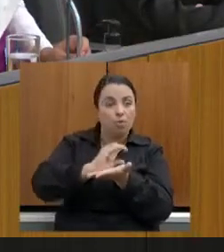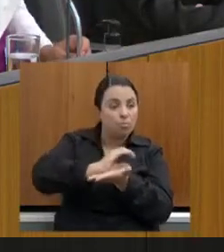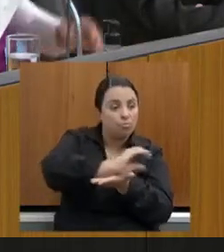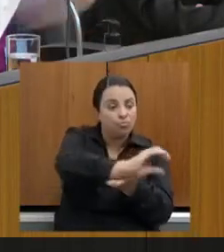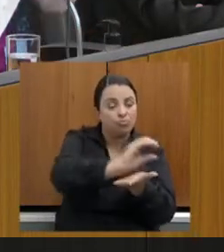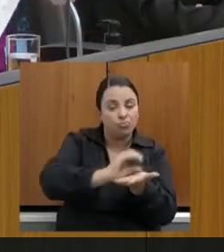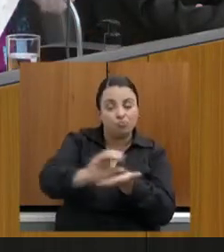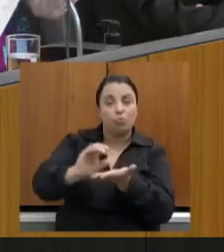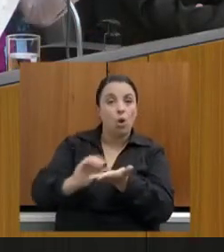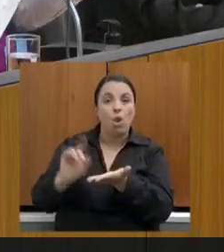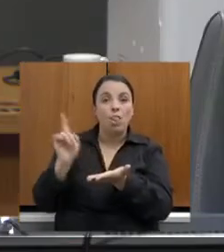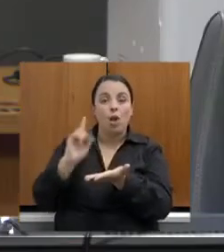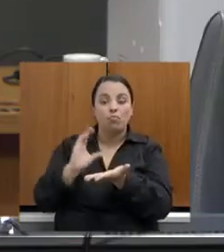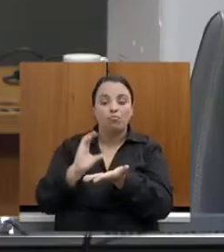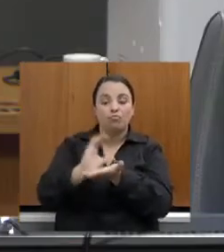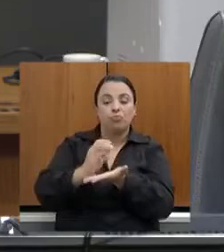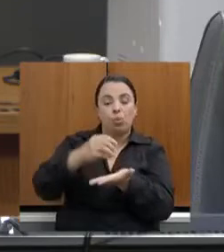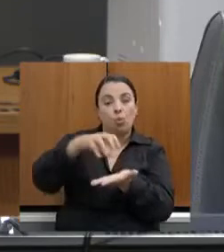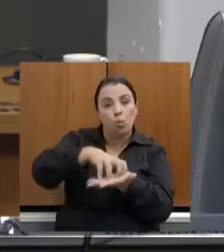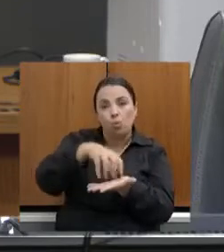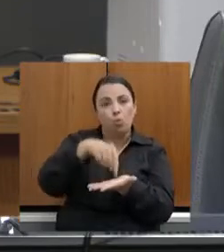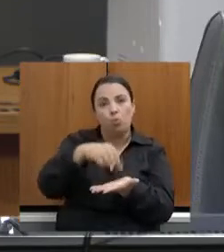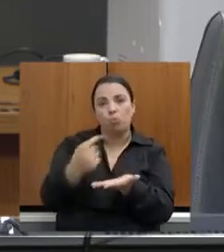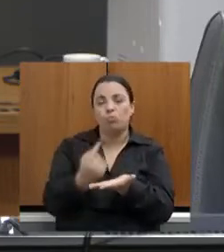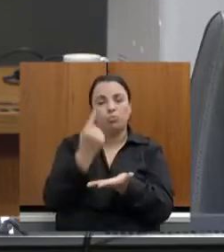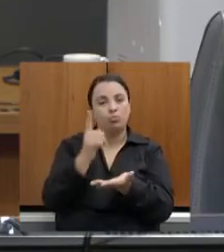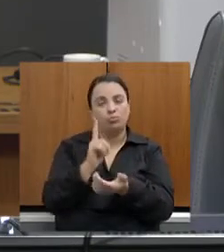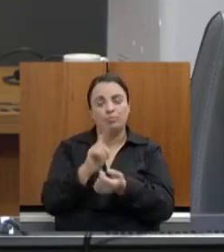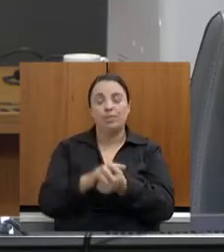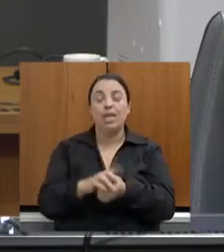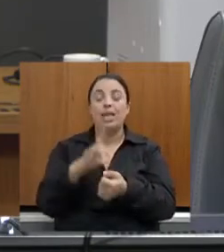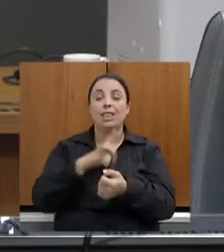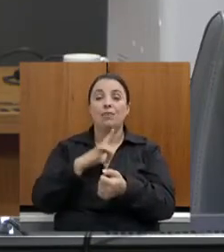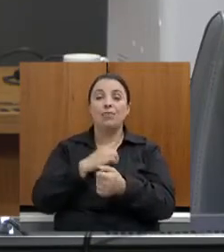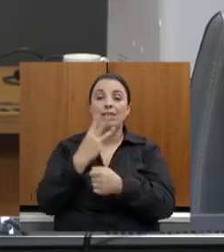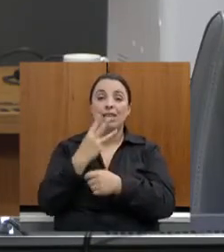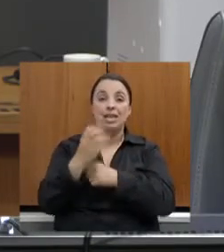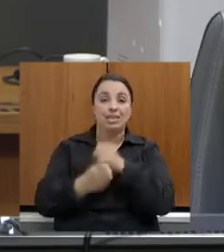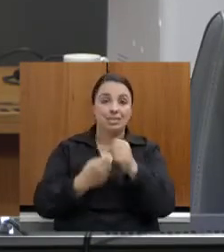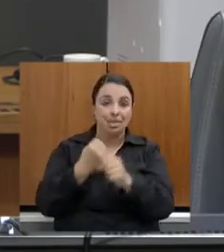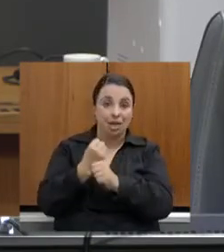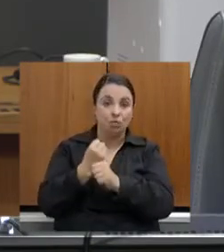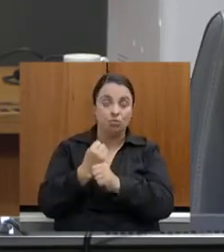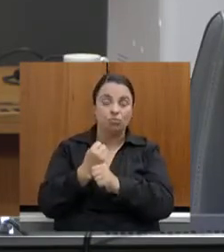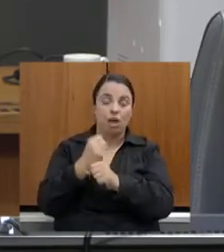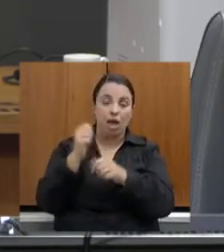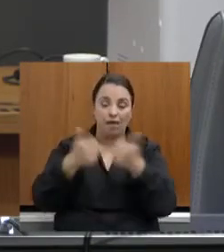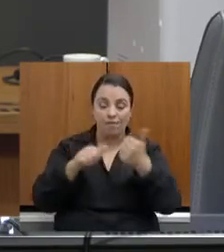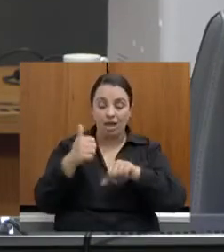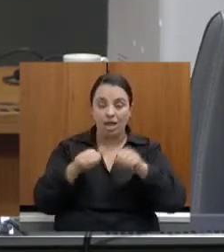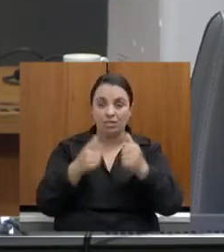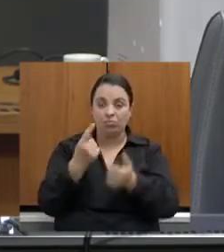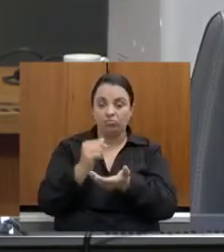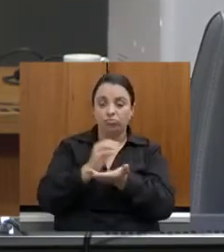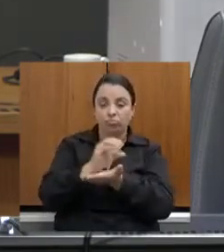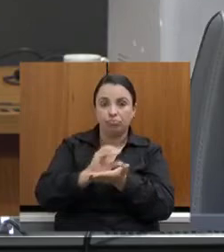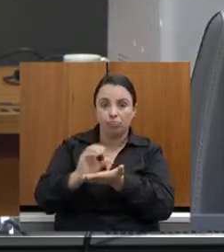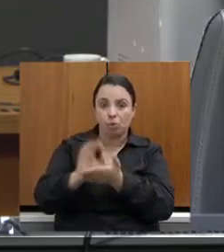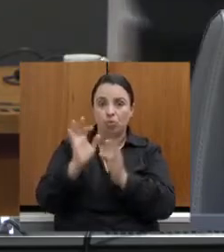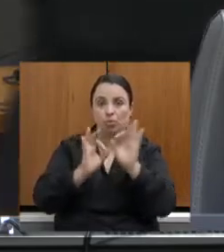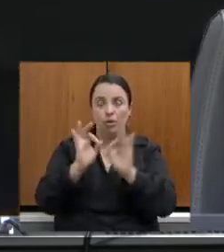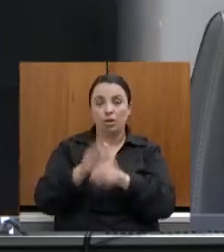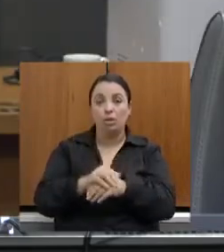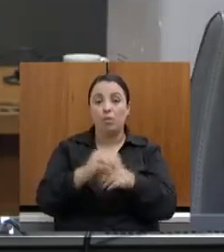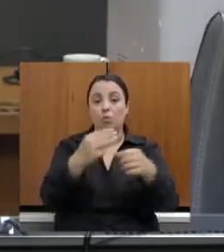três anos, que foi o período de análise que eles fizeram, os três primeiros anos de repasso do programa, os municípios receberam 23